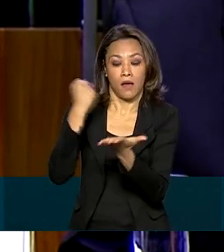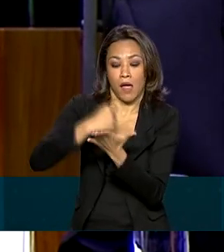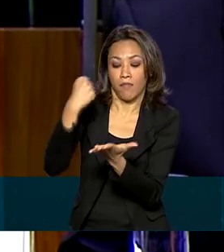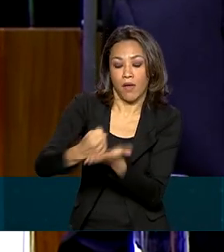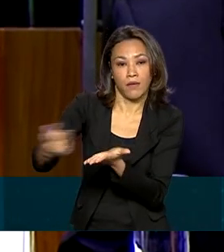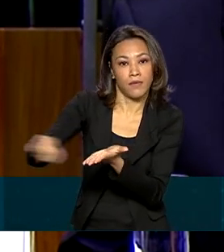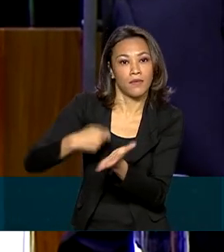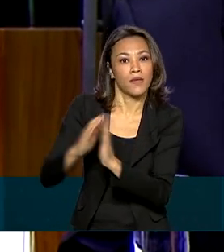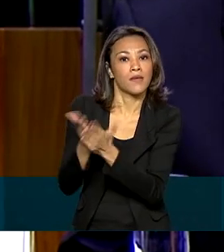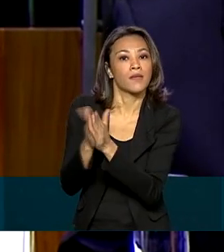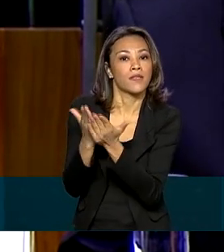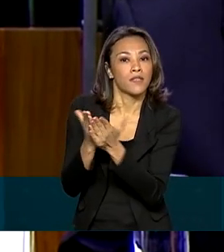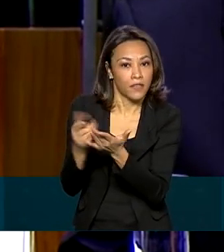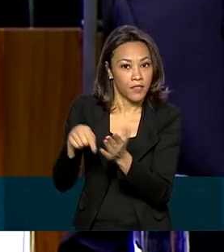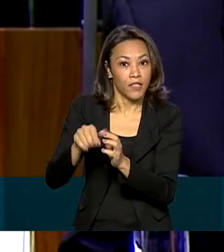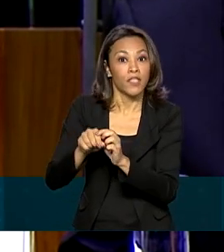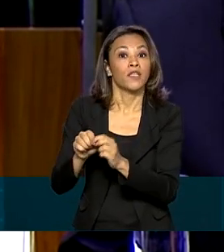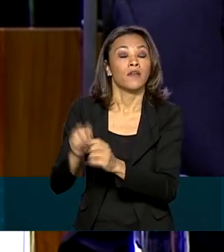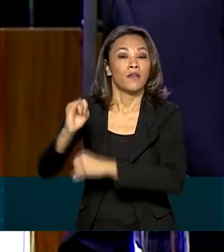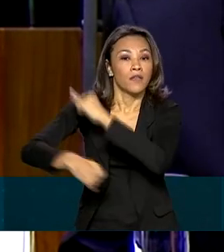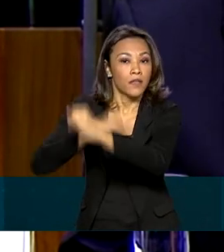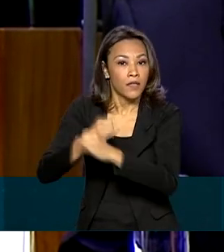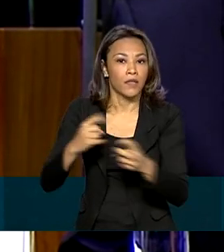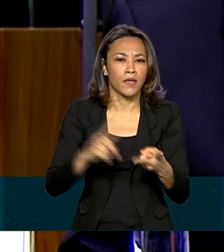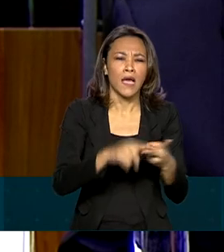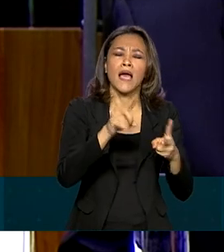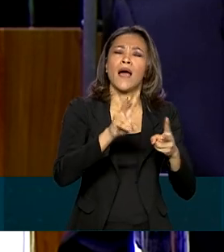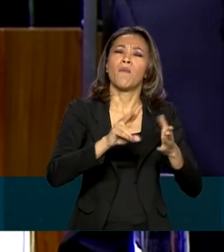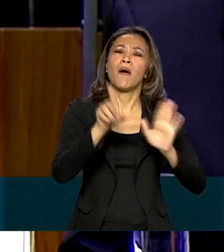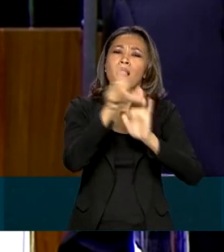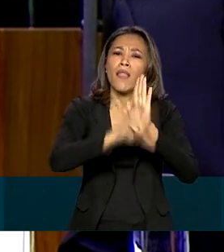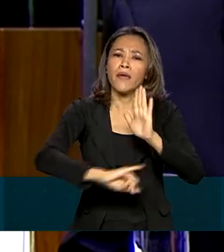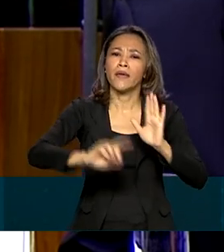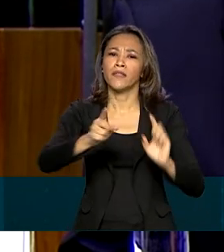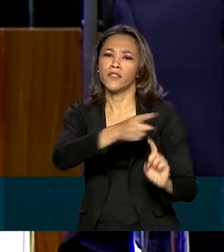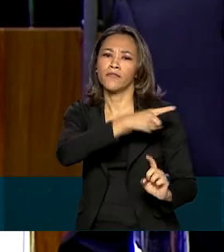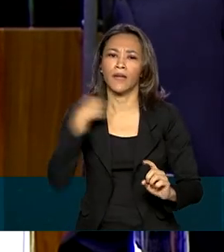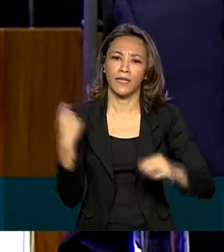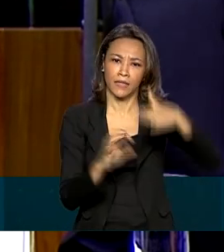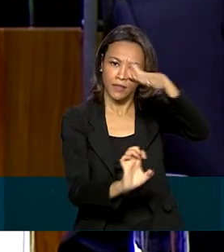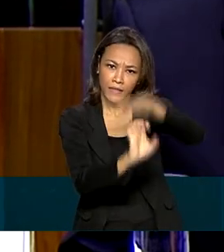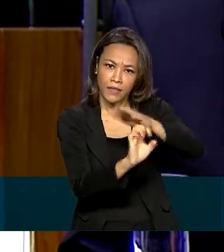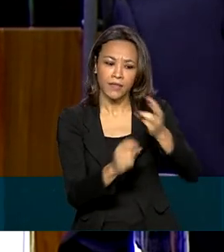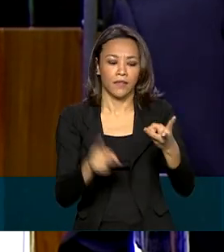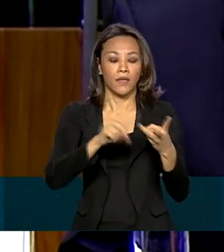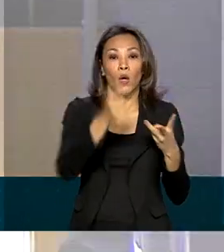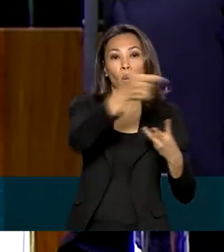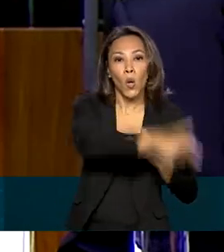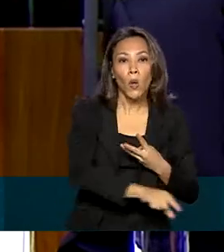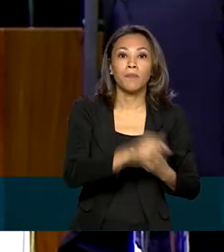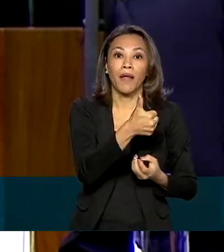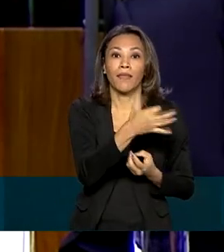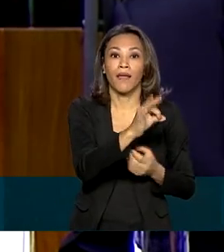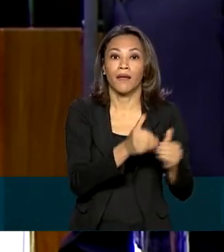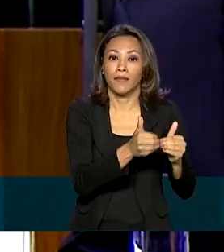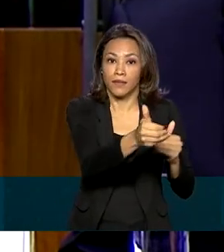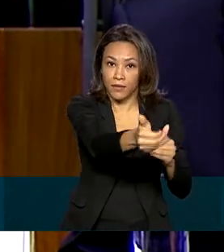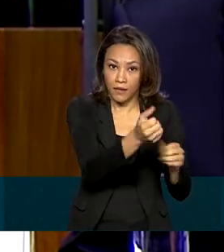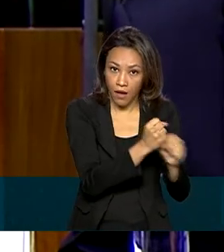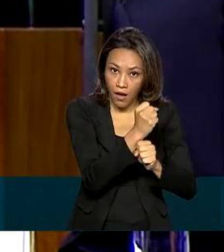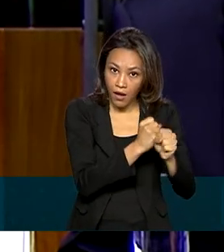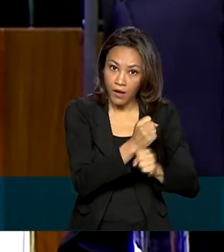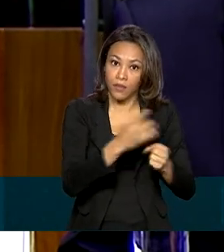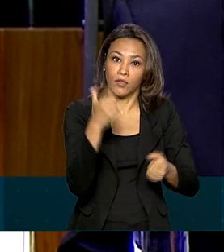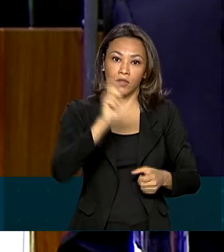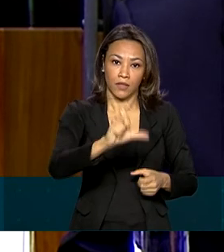Aprovamos a lei de falências. Passamos para 10 anos a validar a carteira nacional de trânsito. Aprovamos o